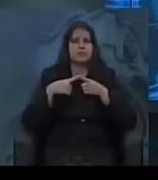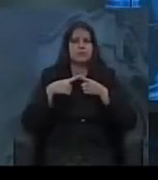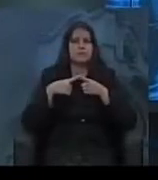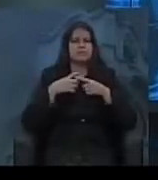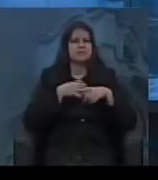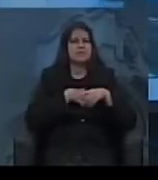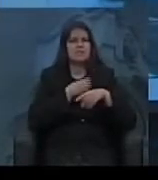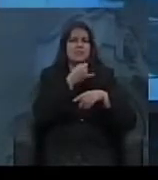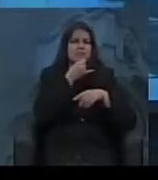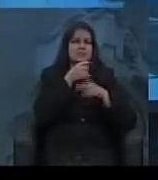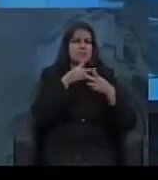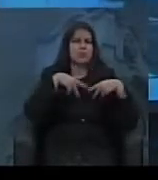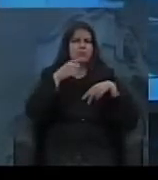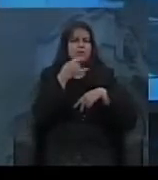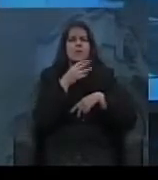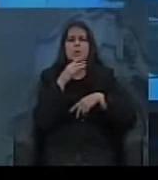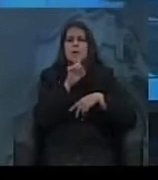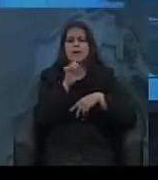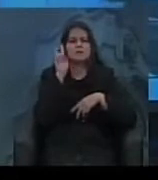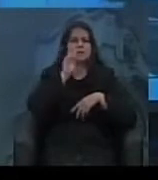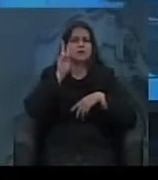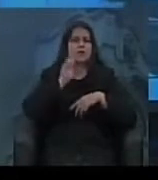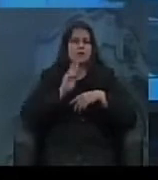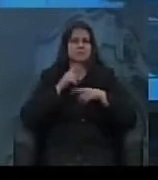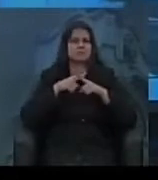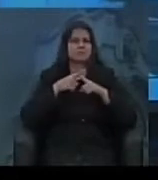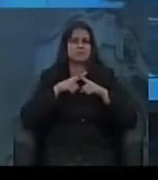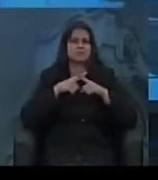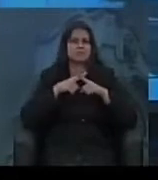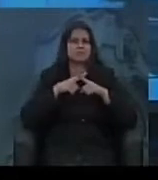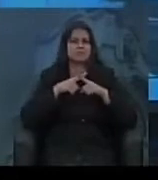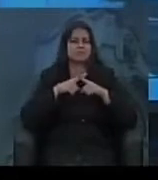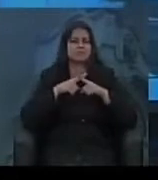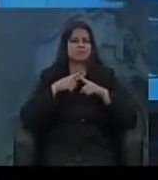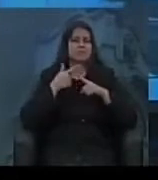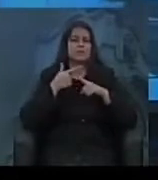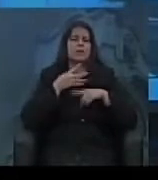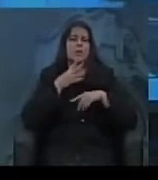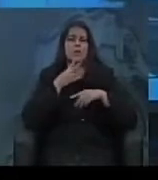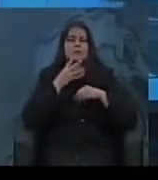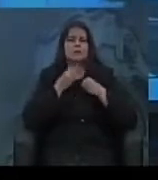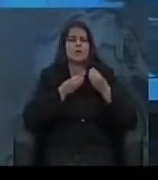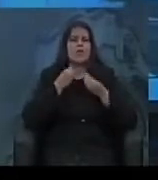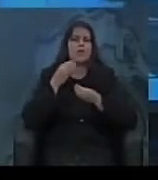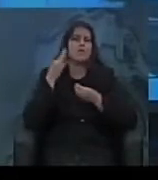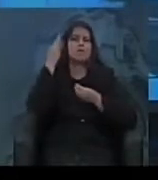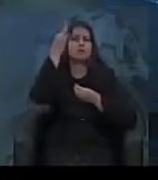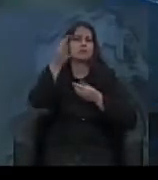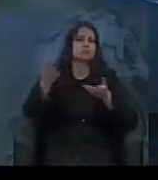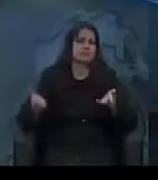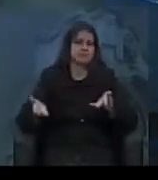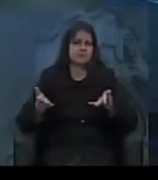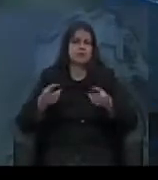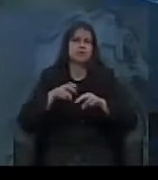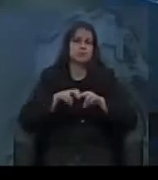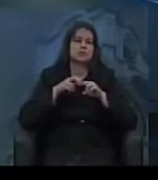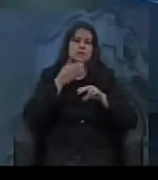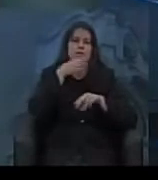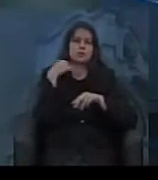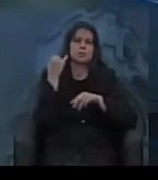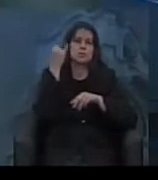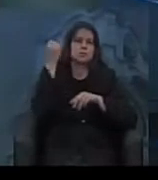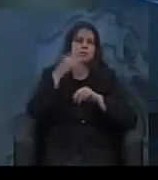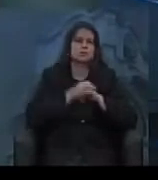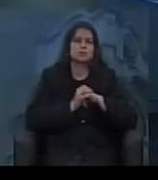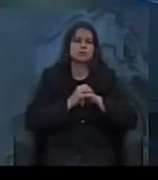povo, que não conhece a sua história. Porque, provavelmente, não vai ter domínio ou conhecimento do seu futuro. Então, por isso que eu acho da